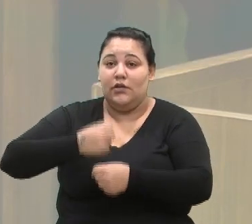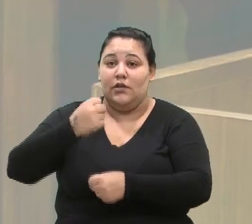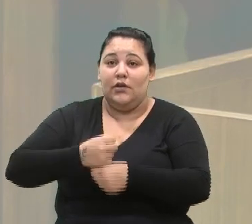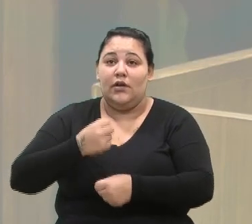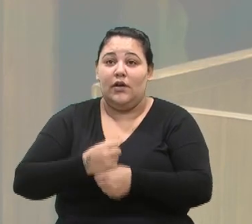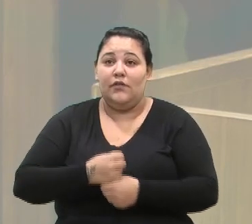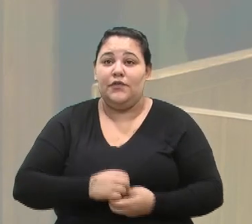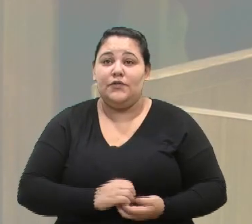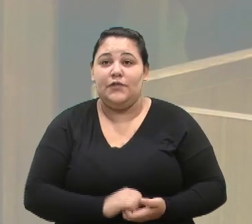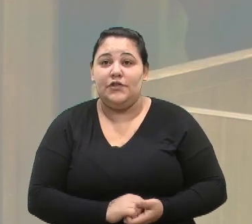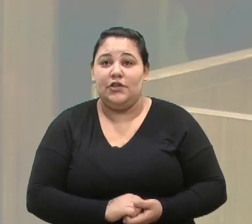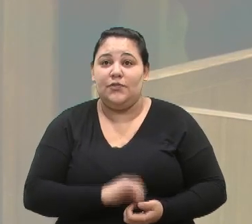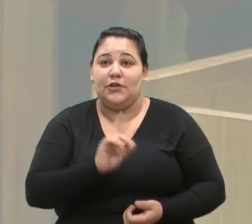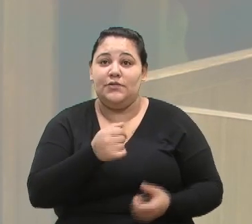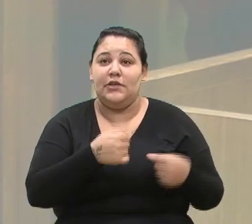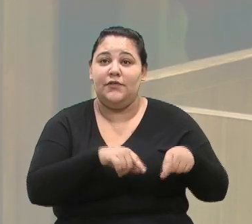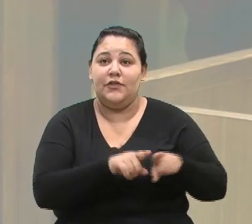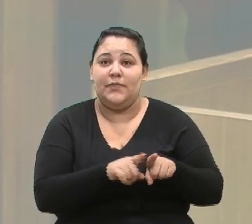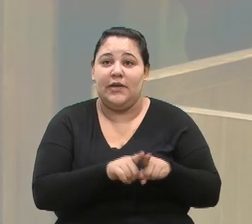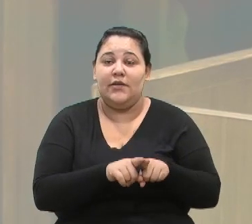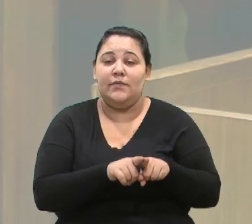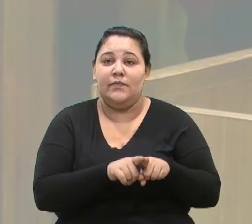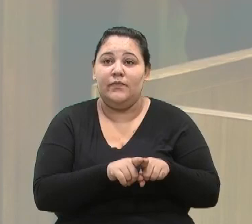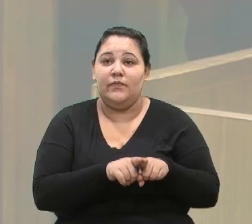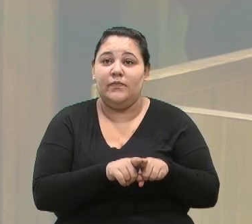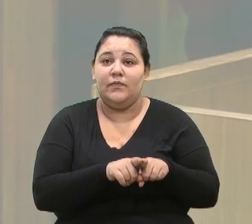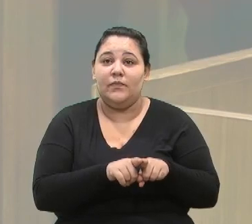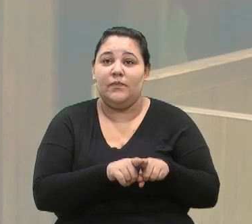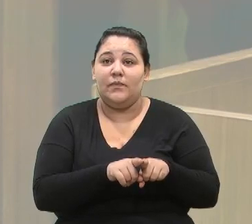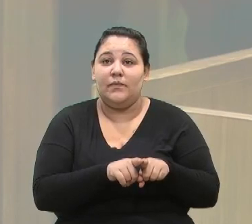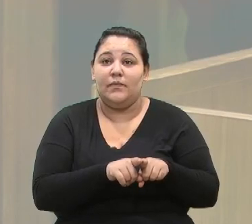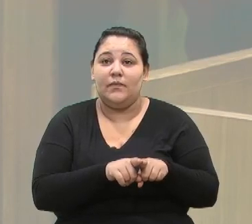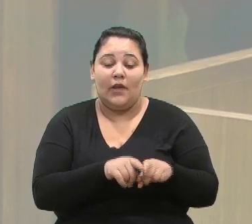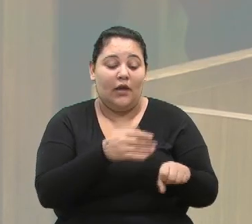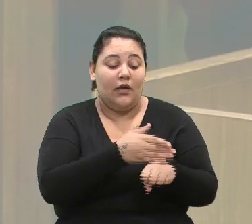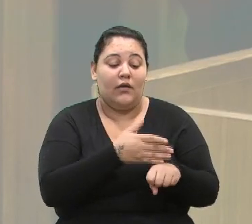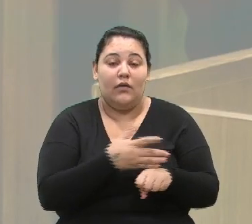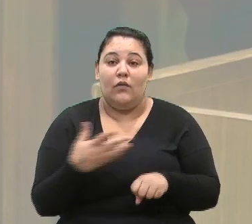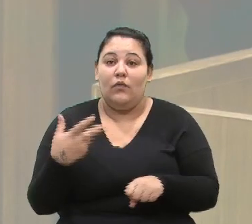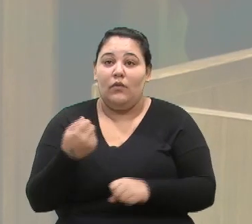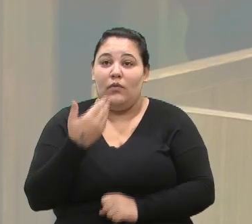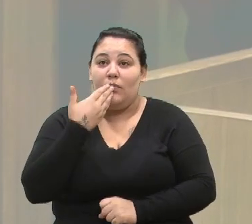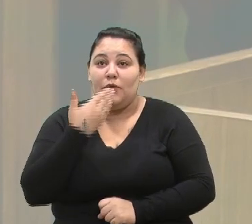E não é porque os servidores não querem, é porque entram quantos pedidos por dia.